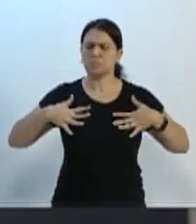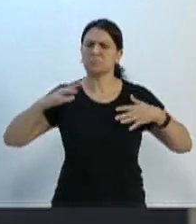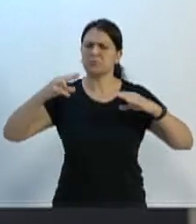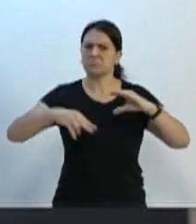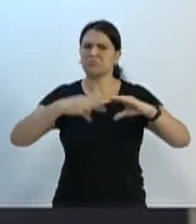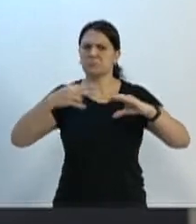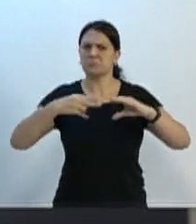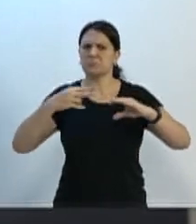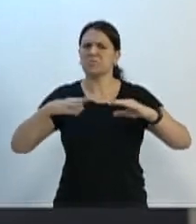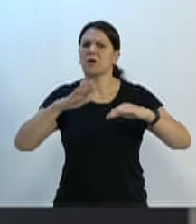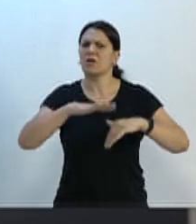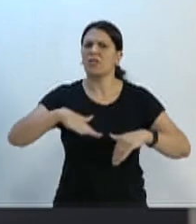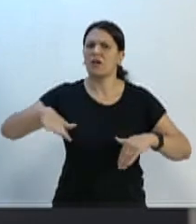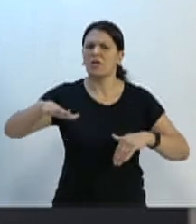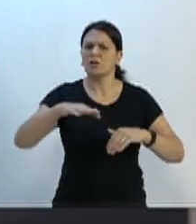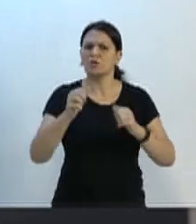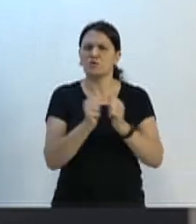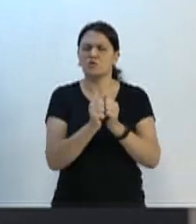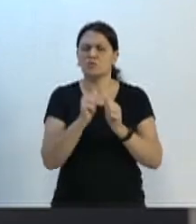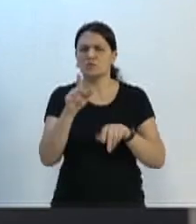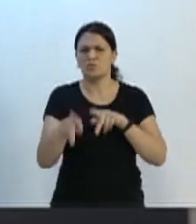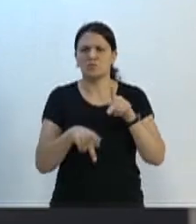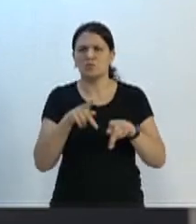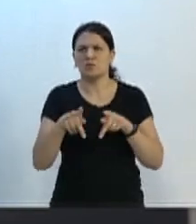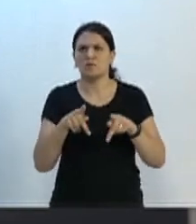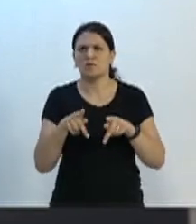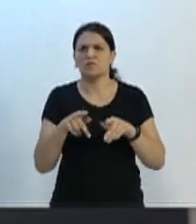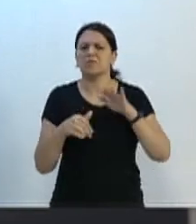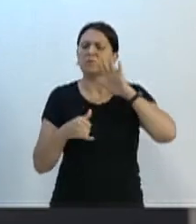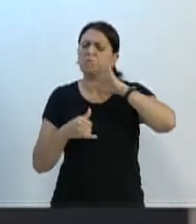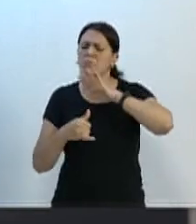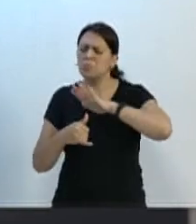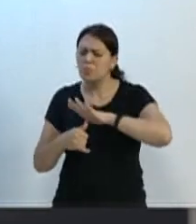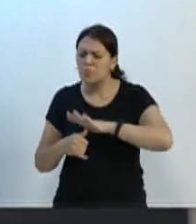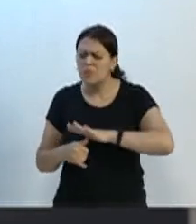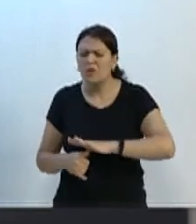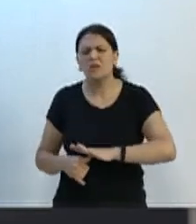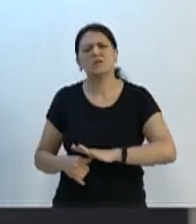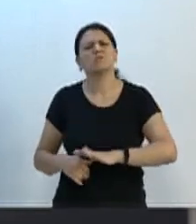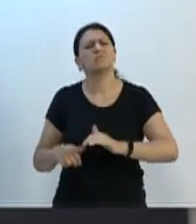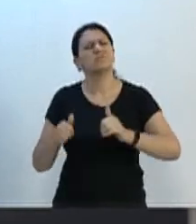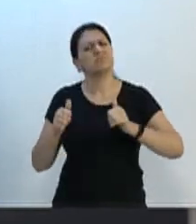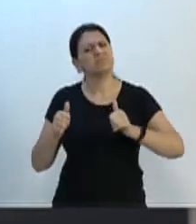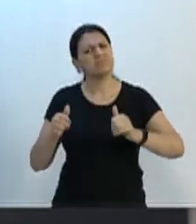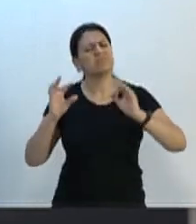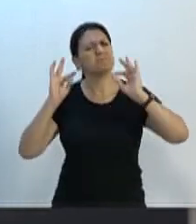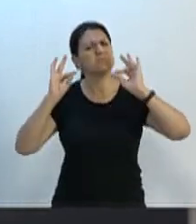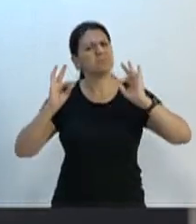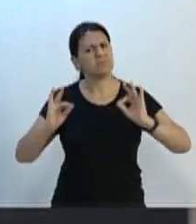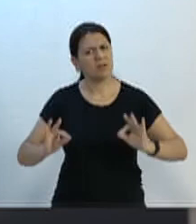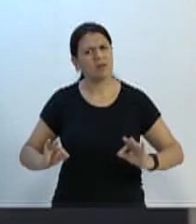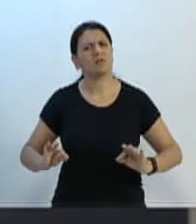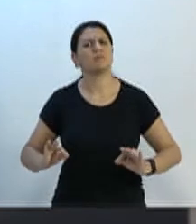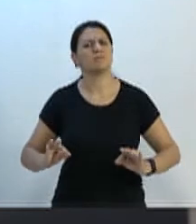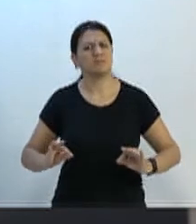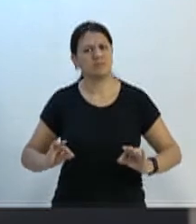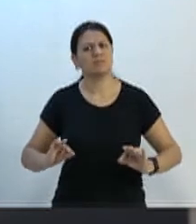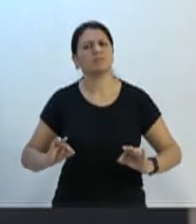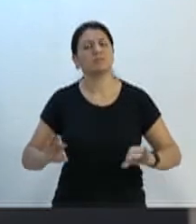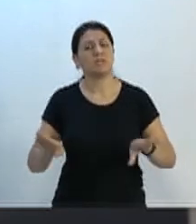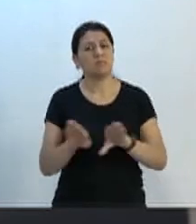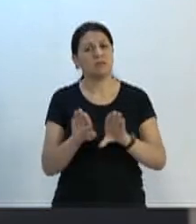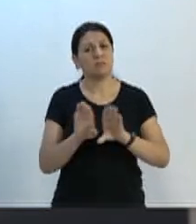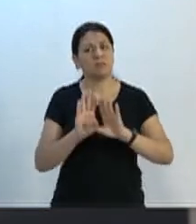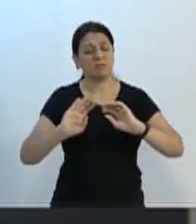da casa junto à população, com a sua humildade, com a sua seriedade, com a sua força